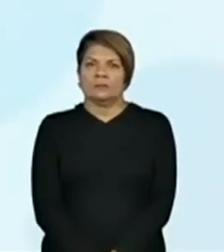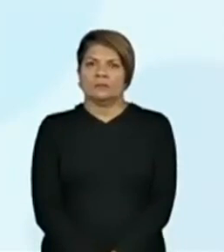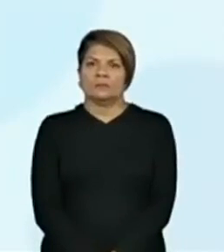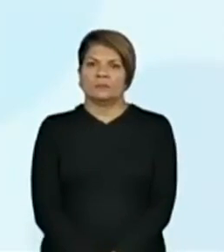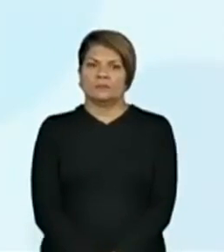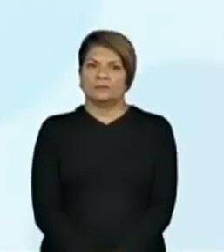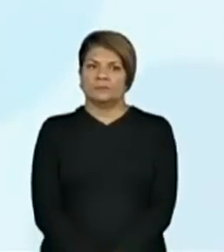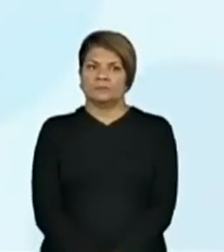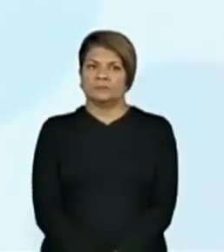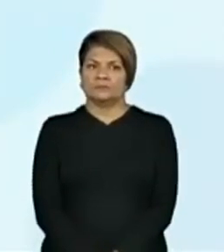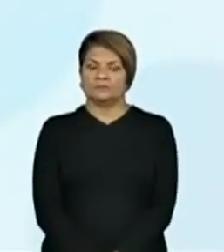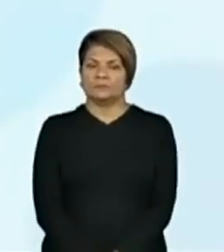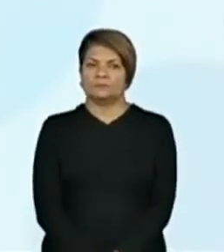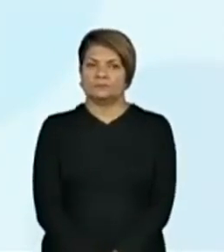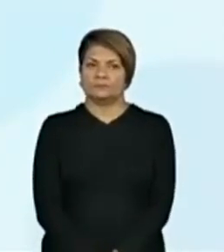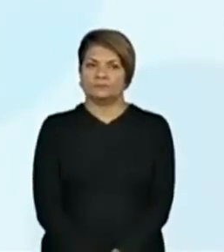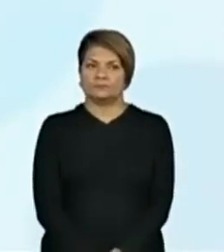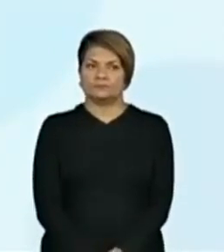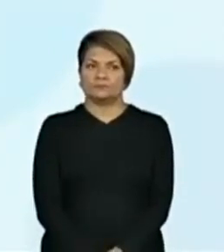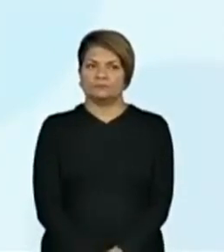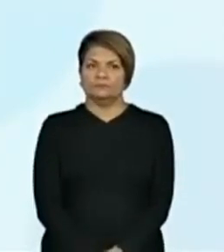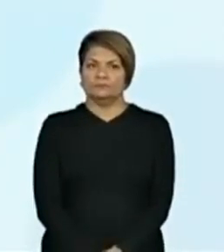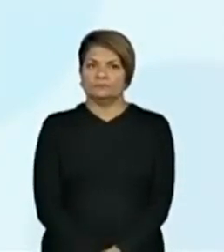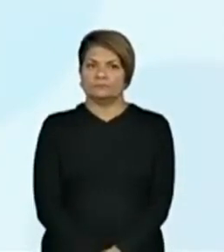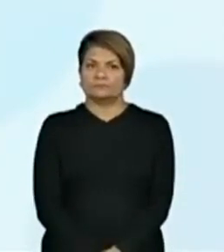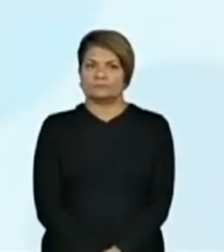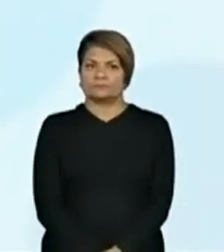o algarismo 5